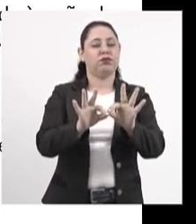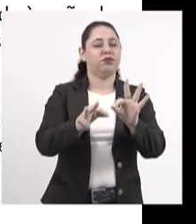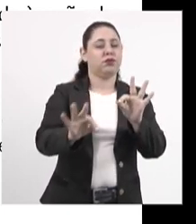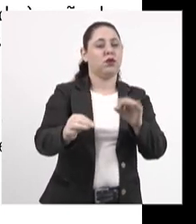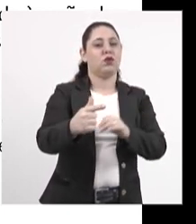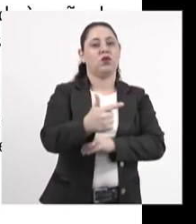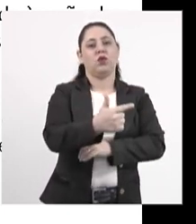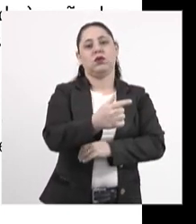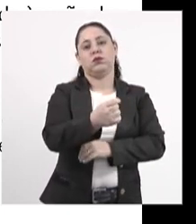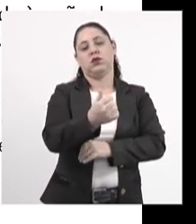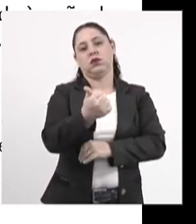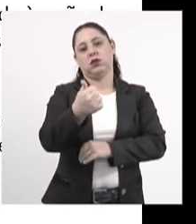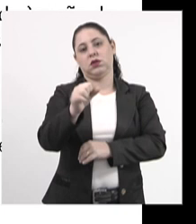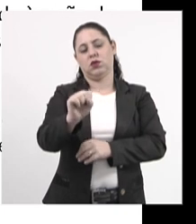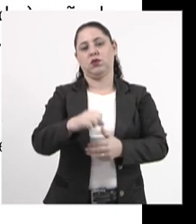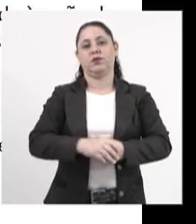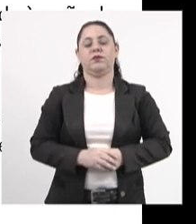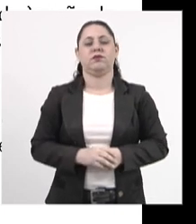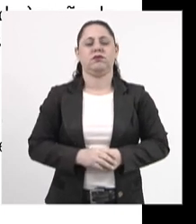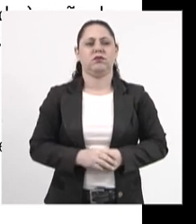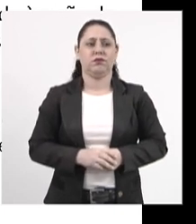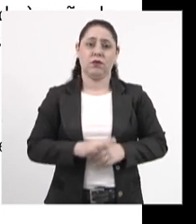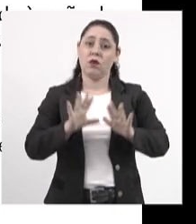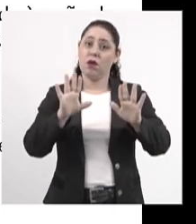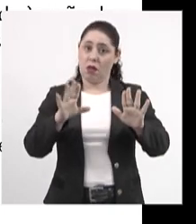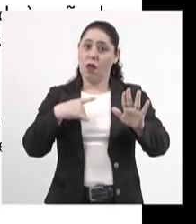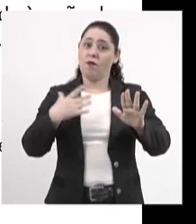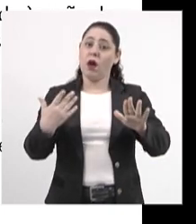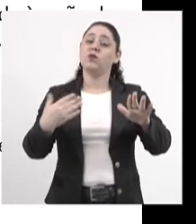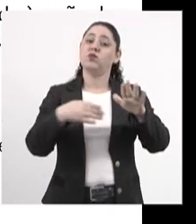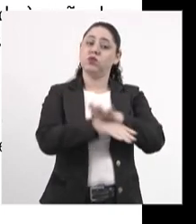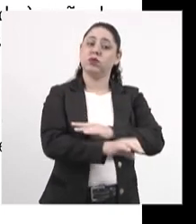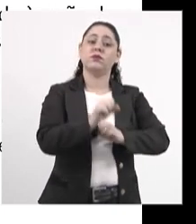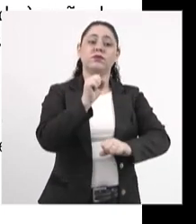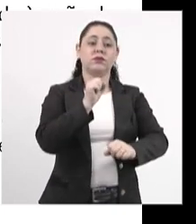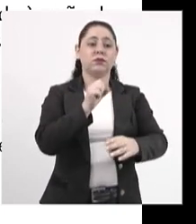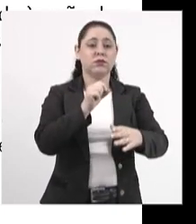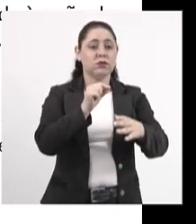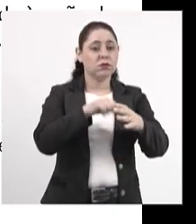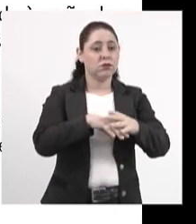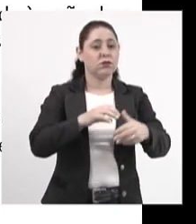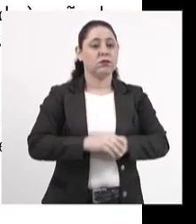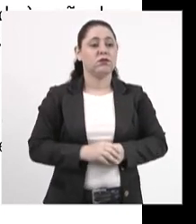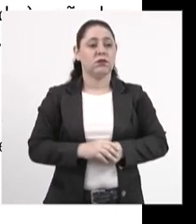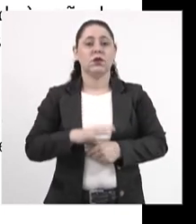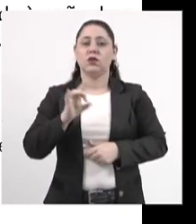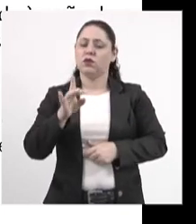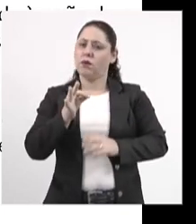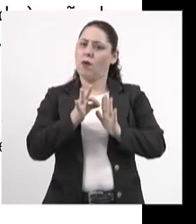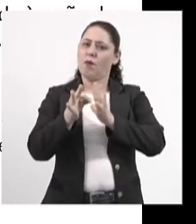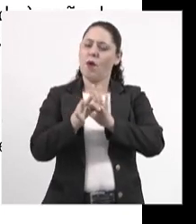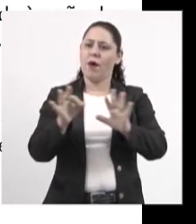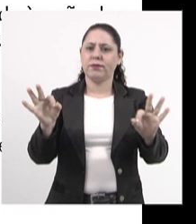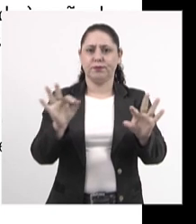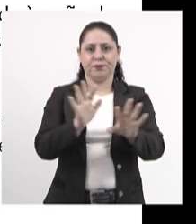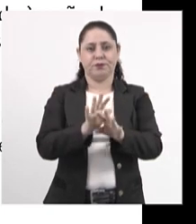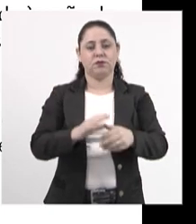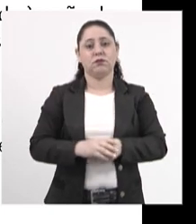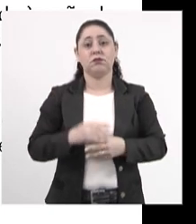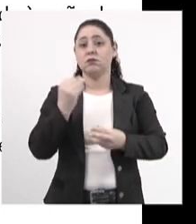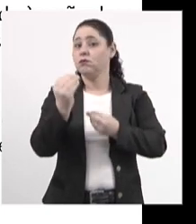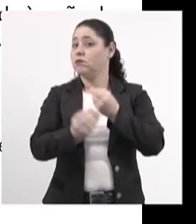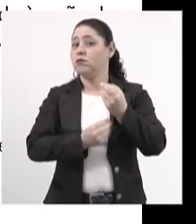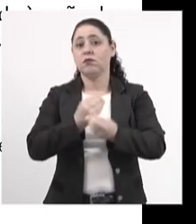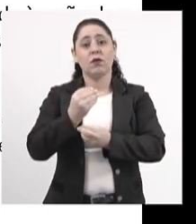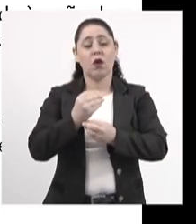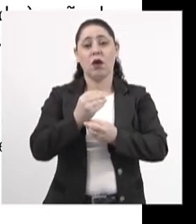2078. Bom, e isso vai ser retido. Permite a parte. Só para concluir o argumento. E como é que vai